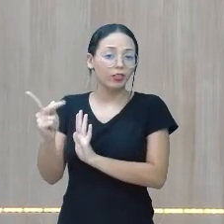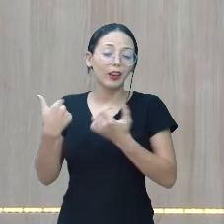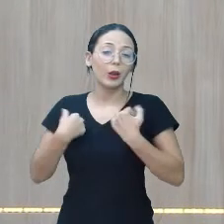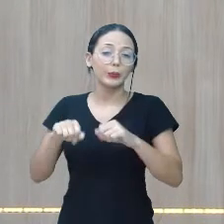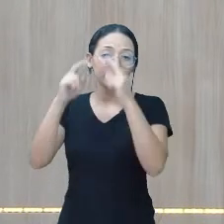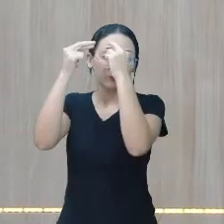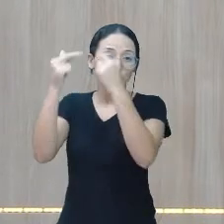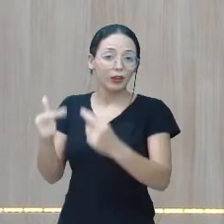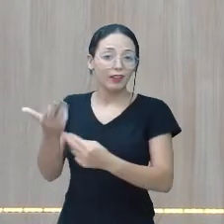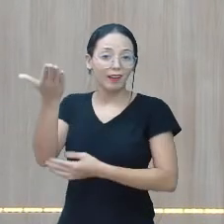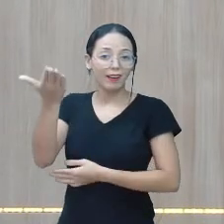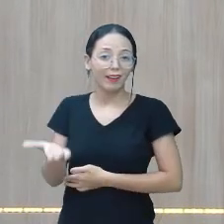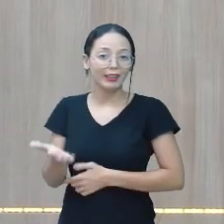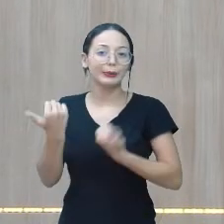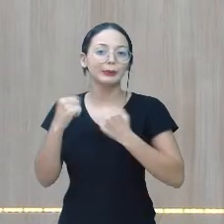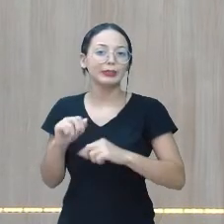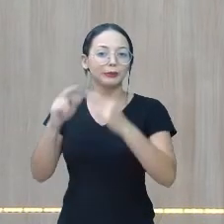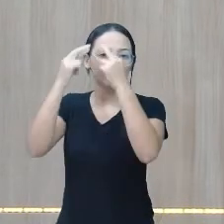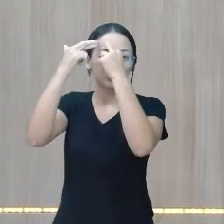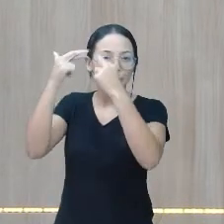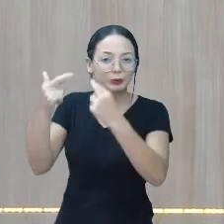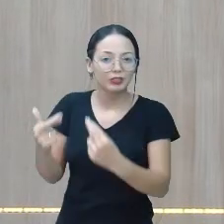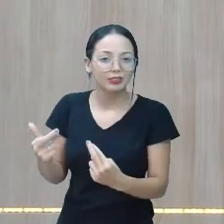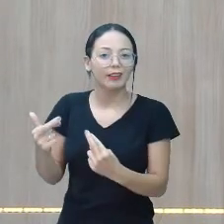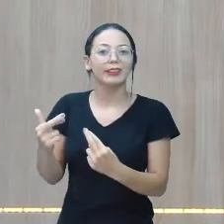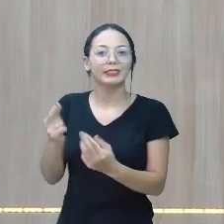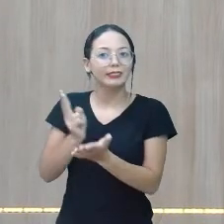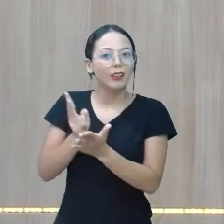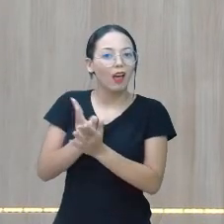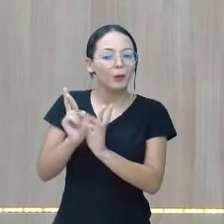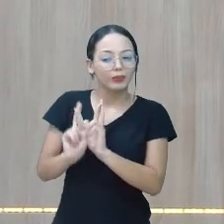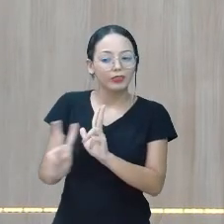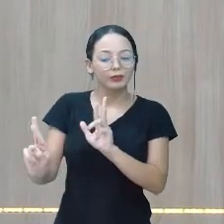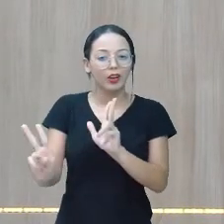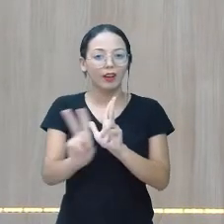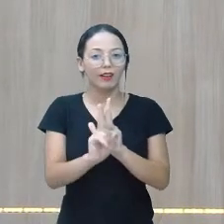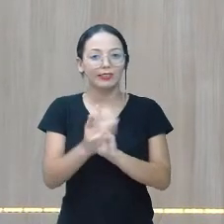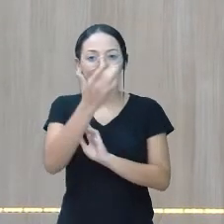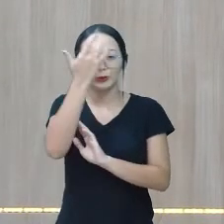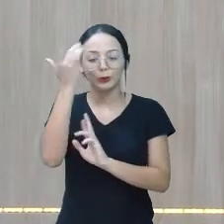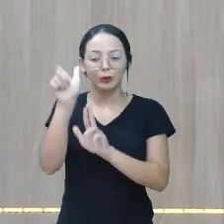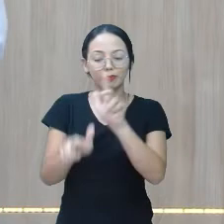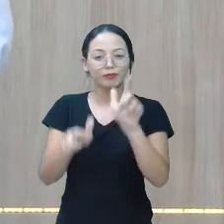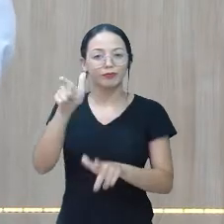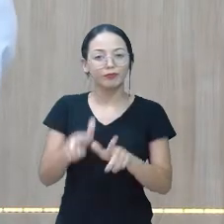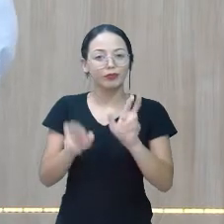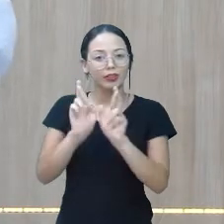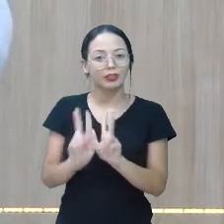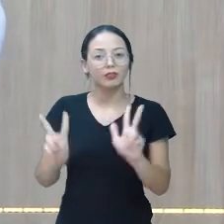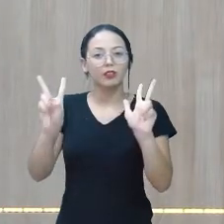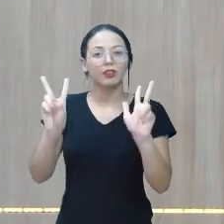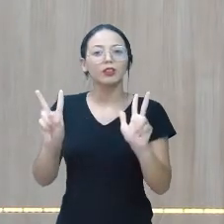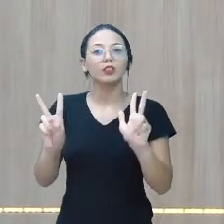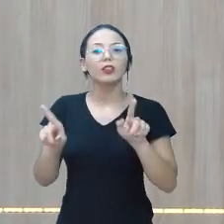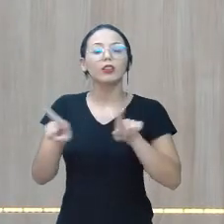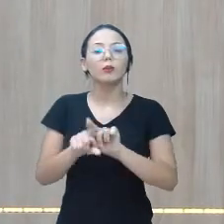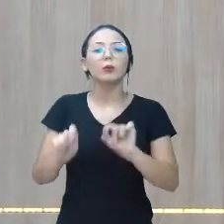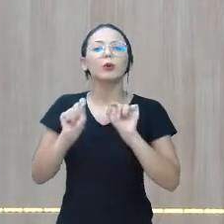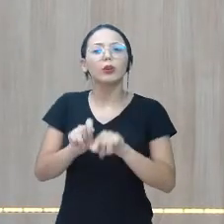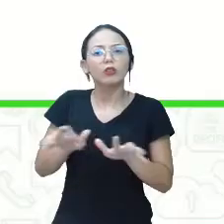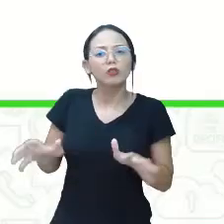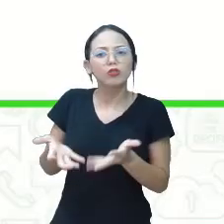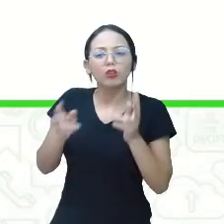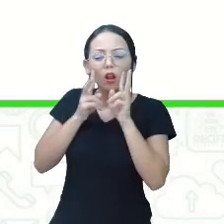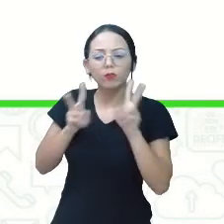preciso respeitar. Nós precisamos respeitar as diferenças. E devem ser